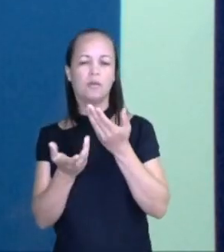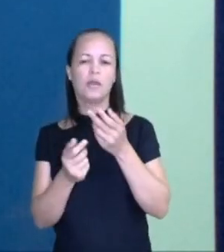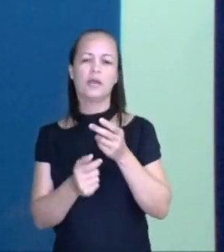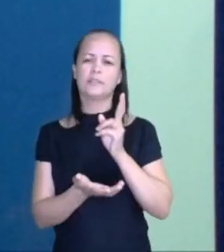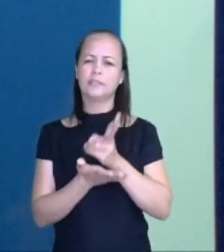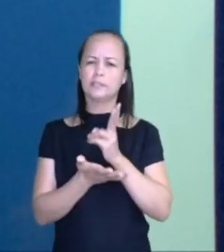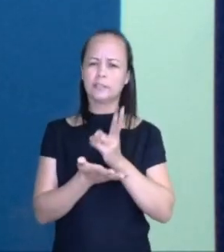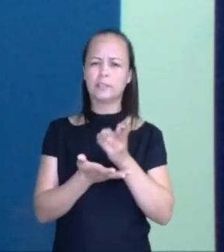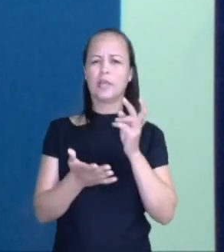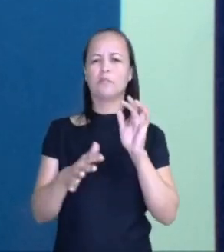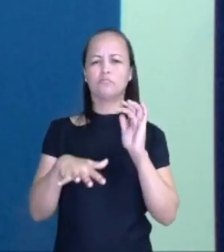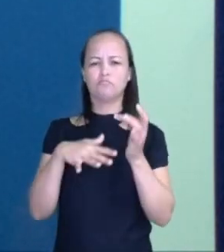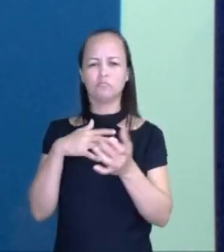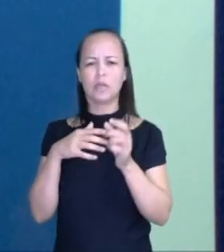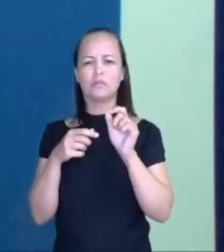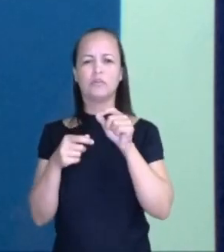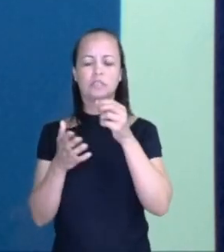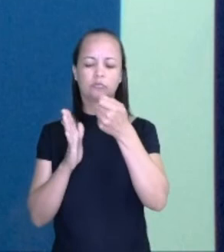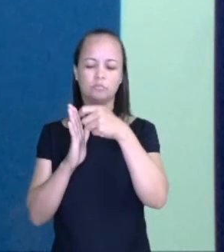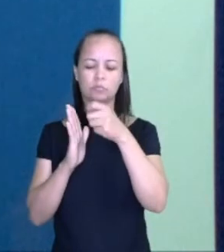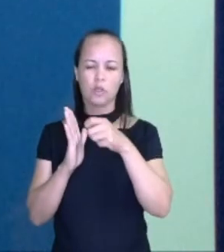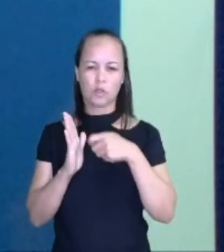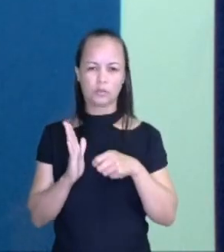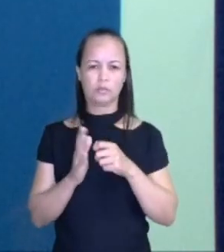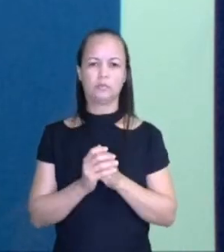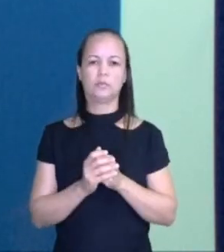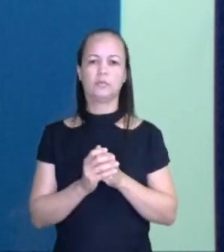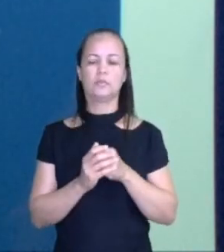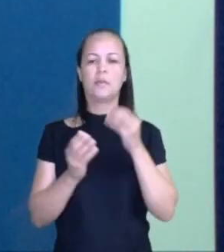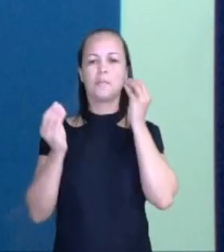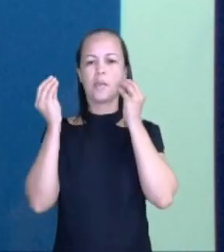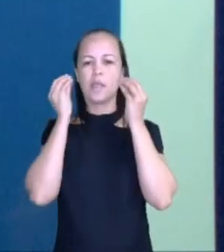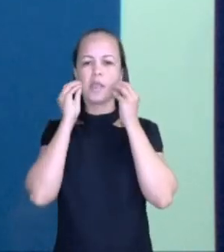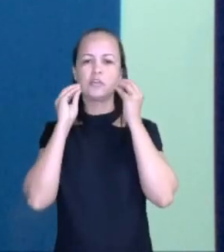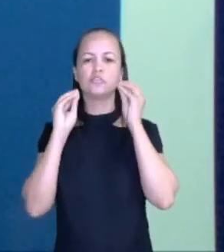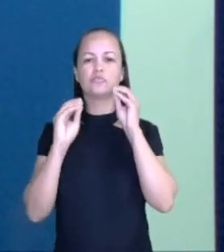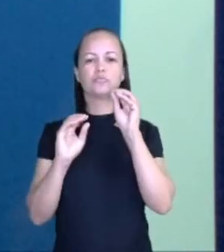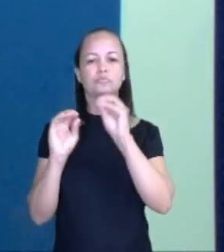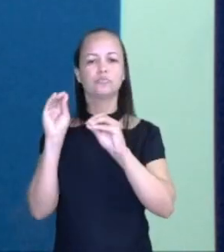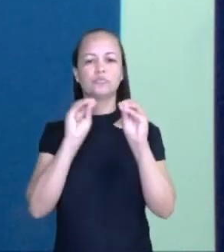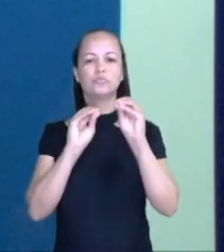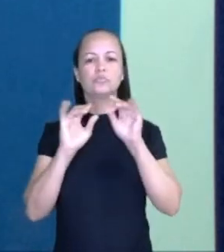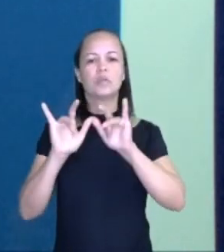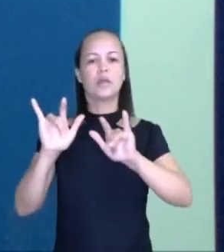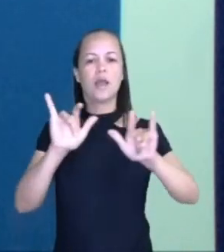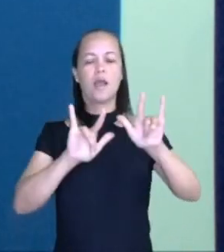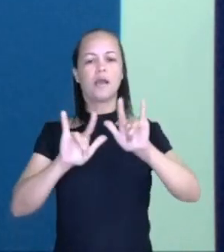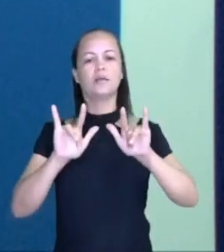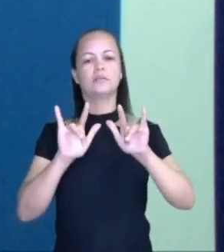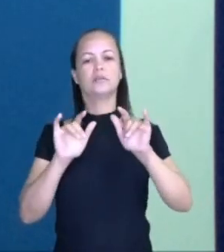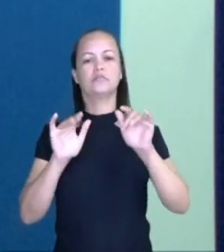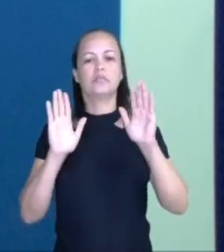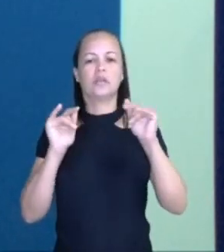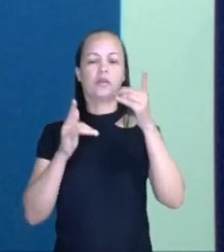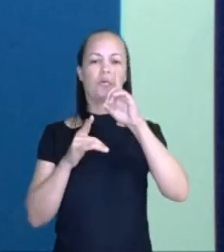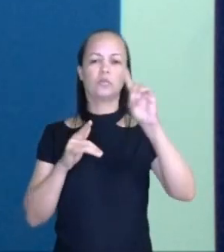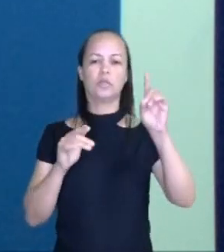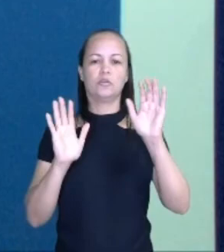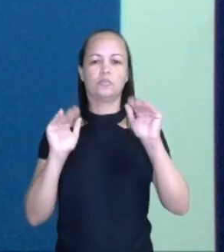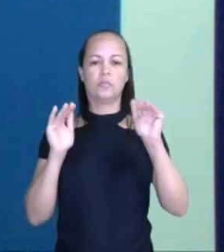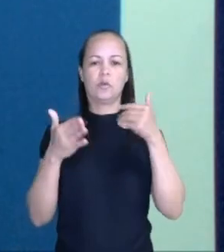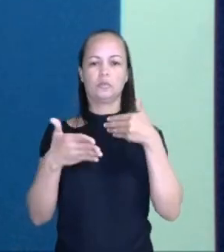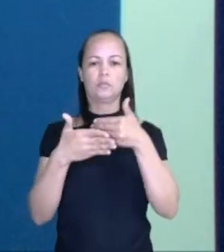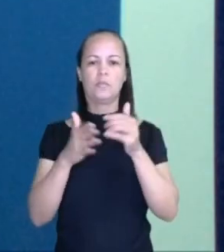sempre acessando e fazendo suas anotações. Beijos no coração de todos vocês, fica com Deus e até a próxima aula.